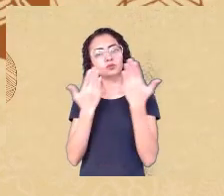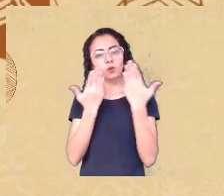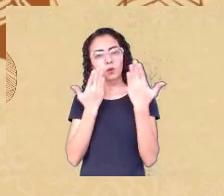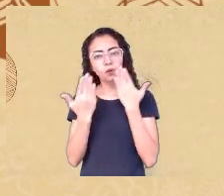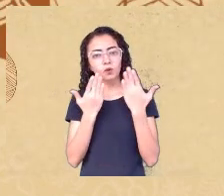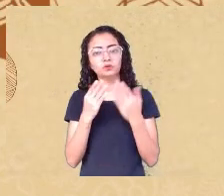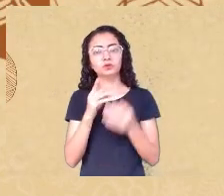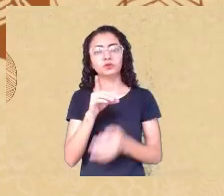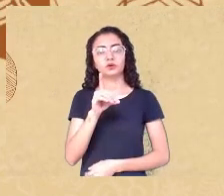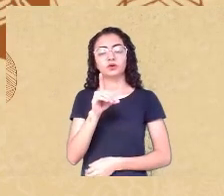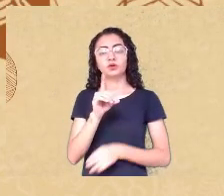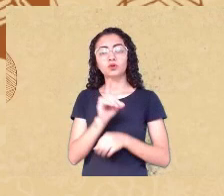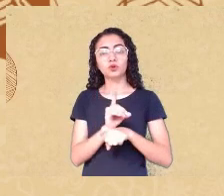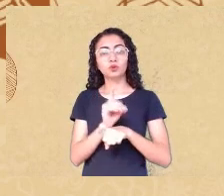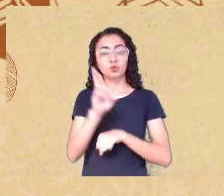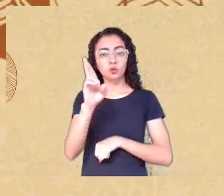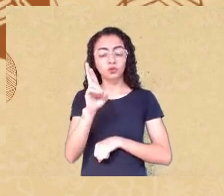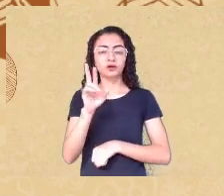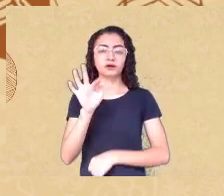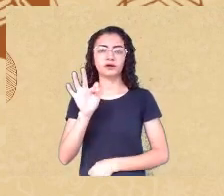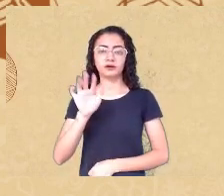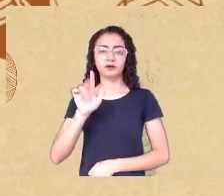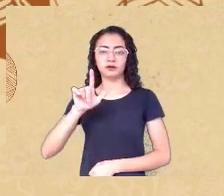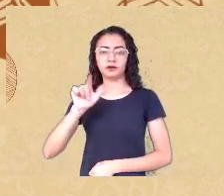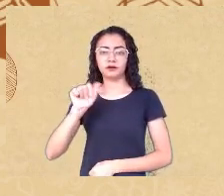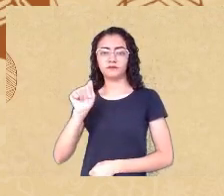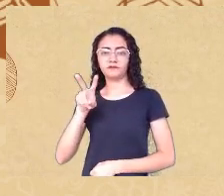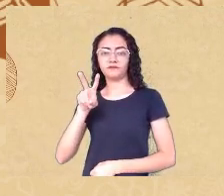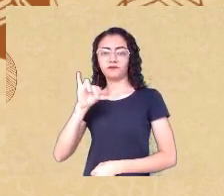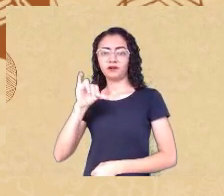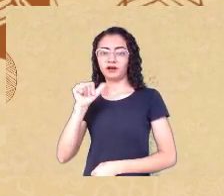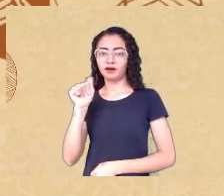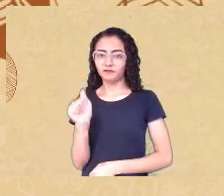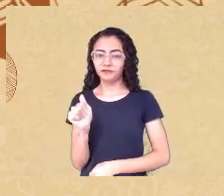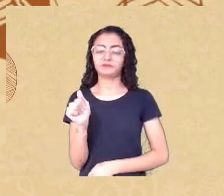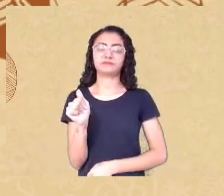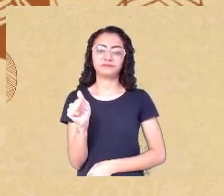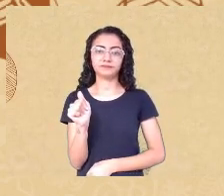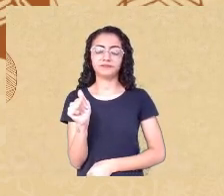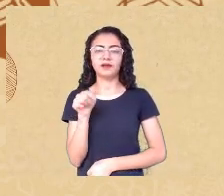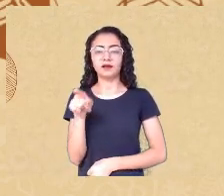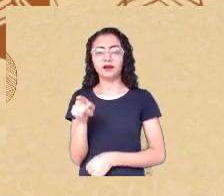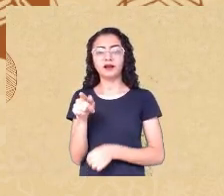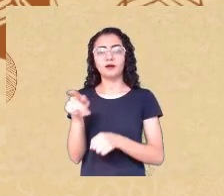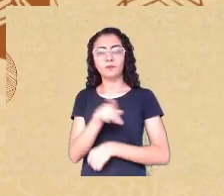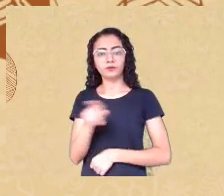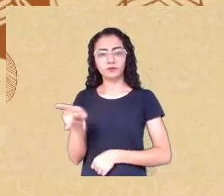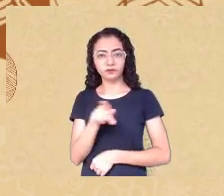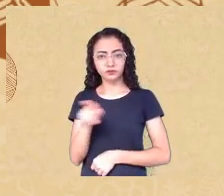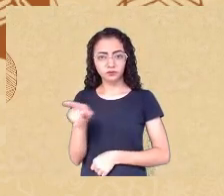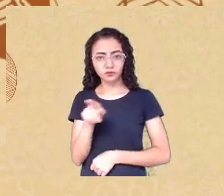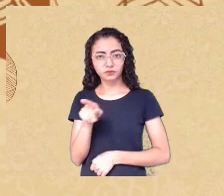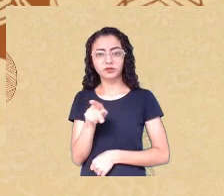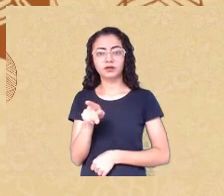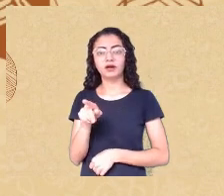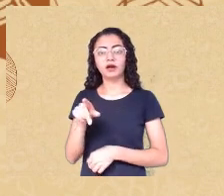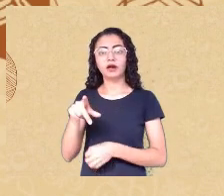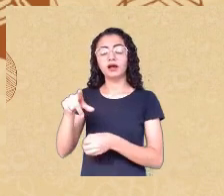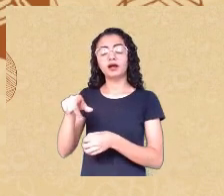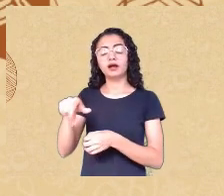assistente da Astra Fellow da University College W, na Irlanda, e diretora do